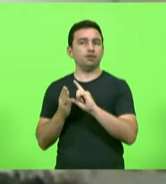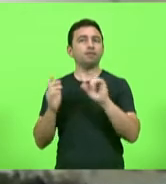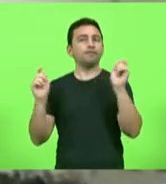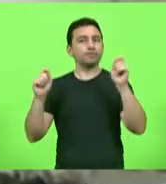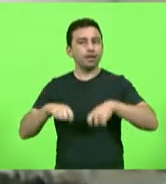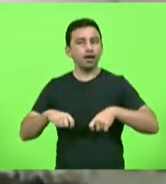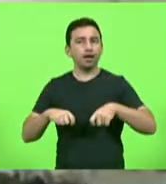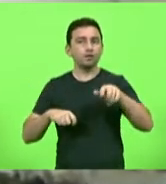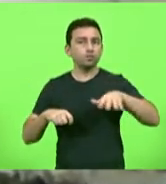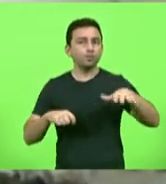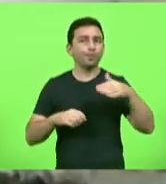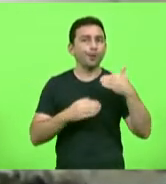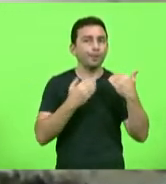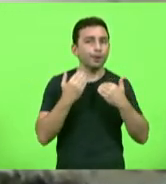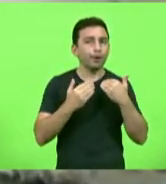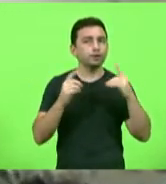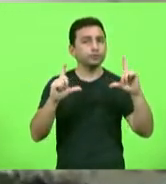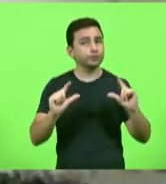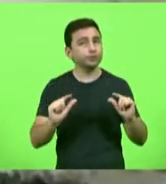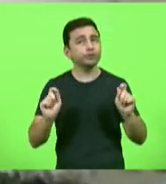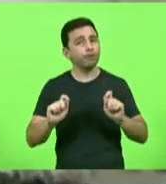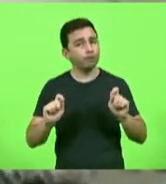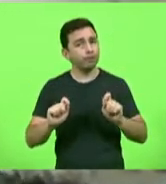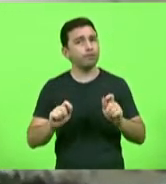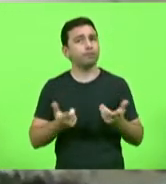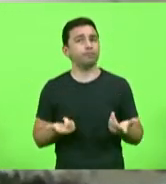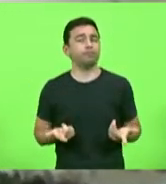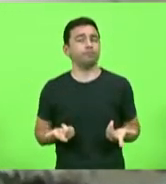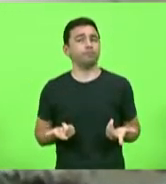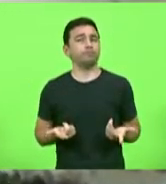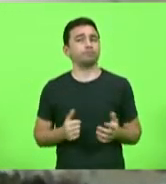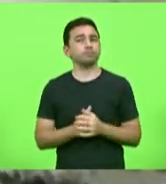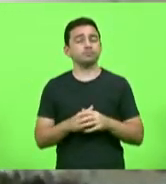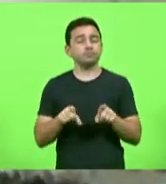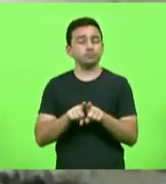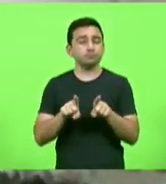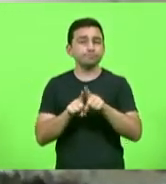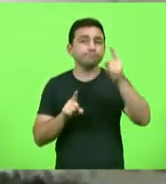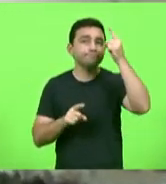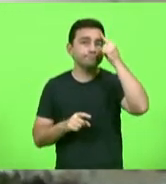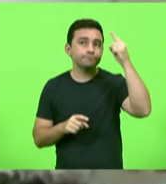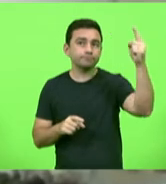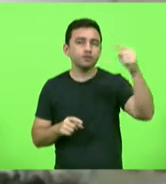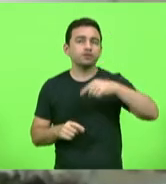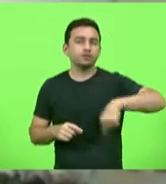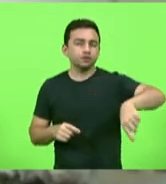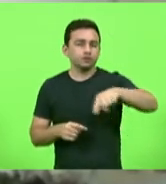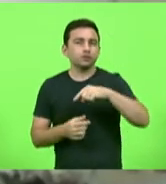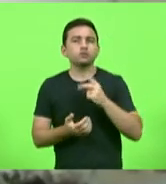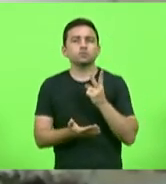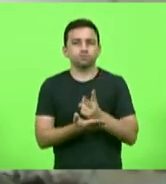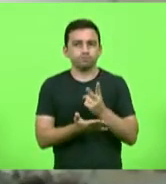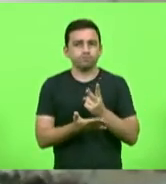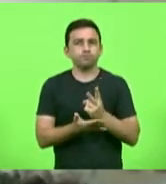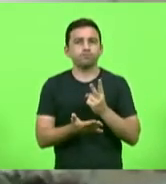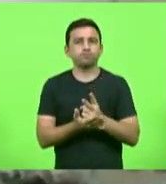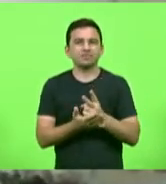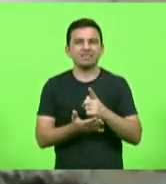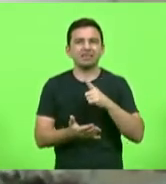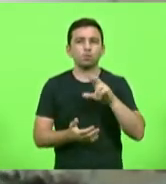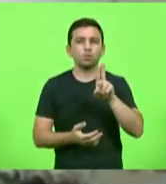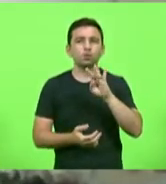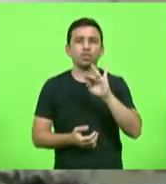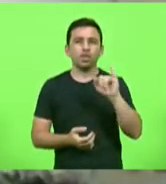óbitos também teriam sido menores e lembrando também que nós ainda estamos com as UTIs